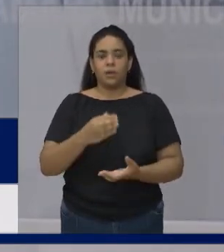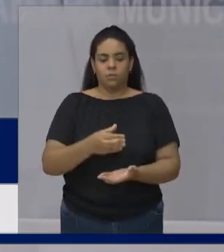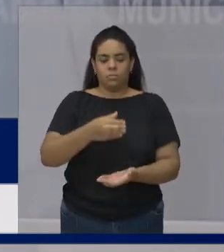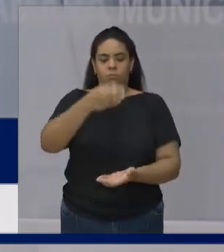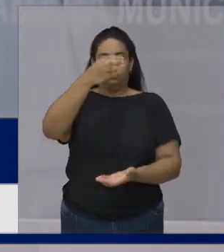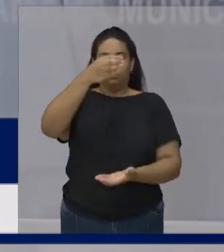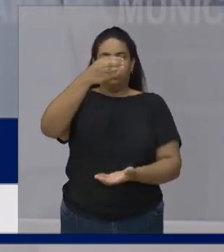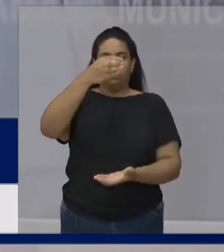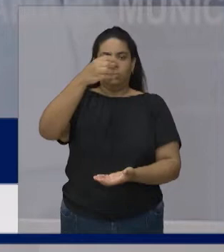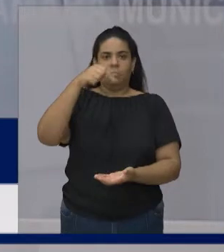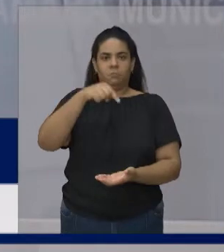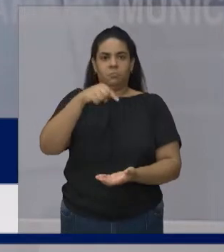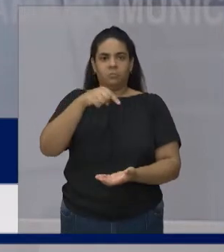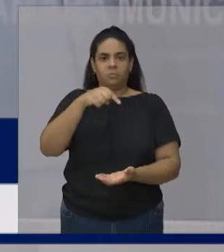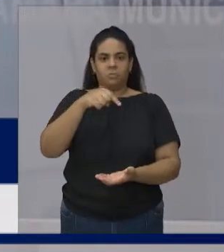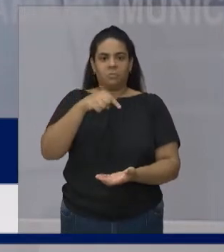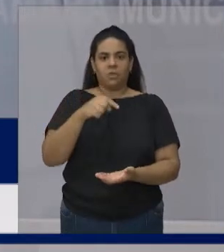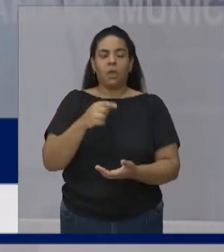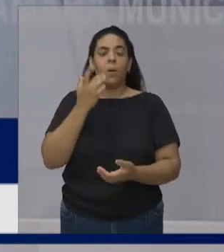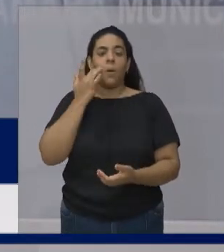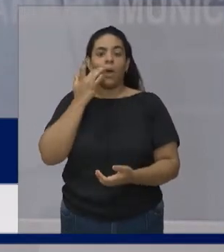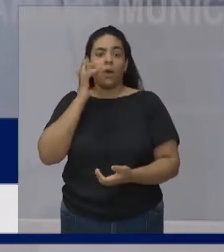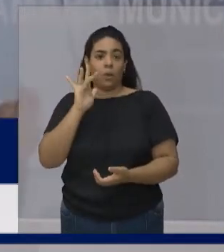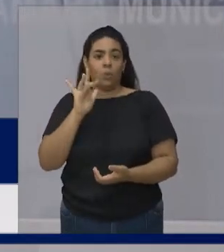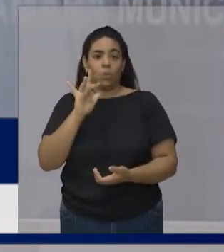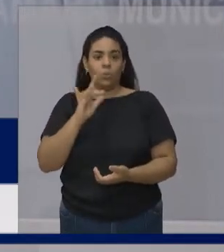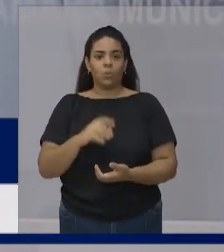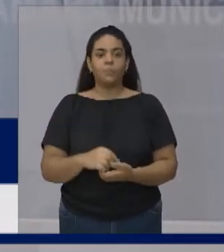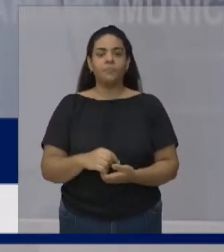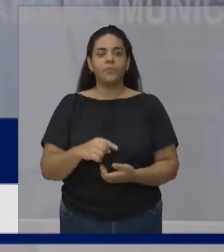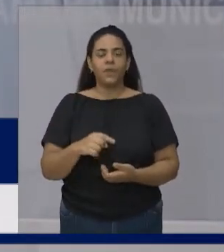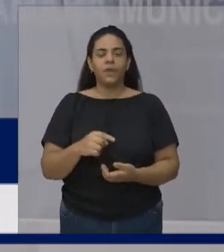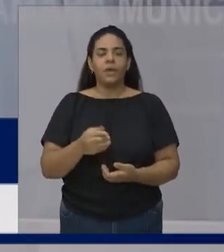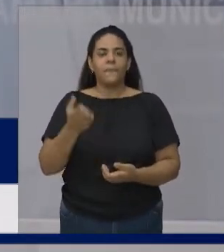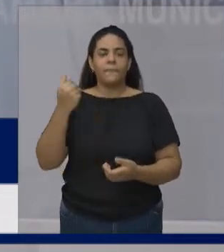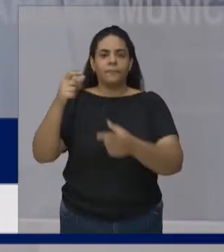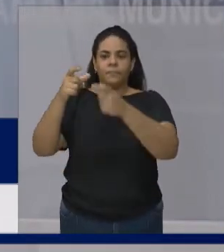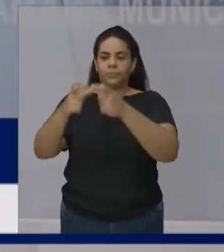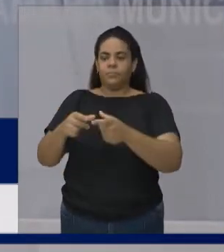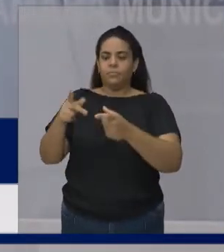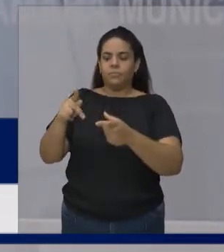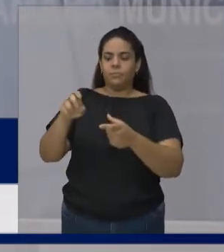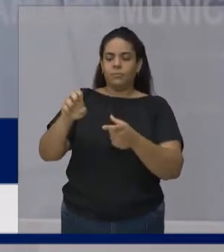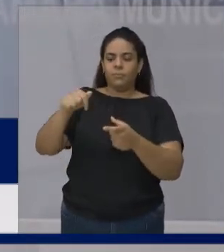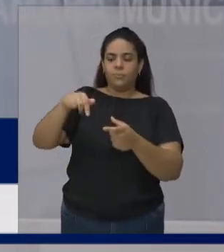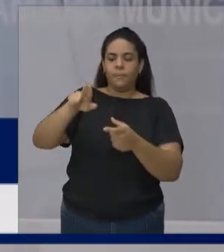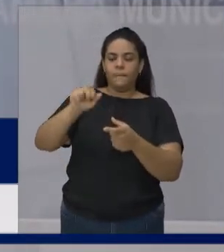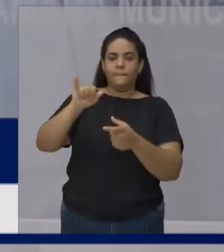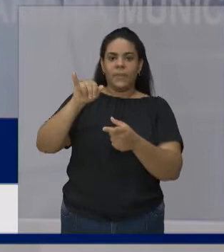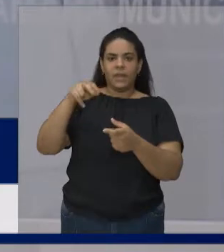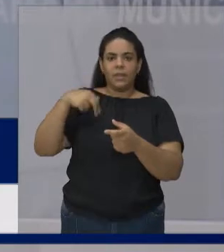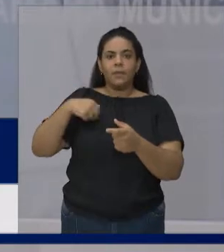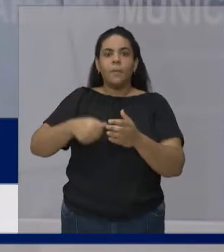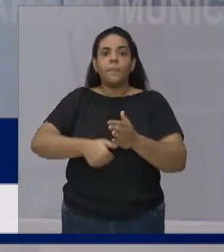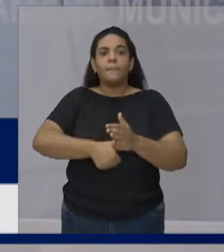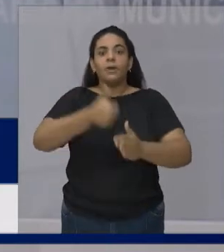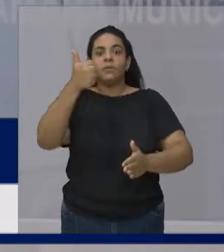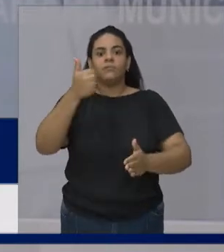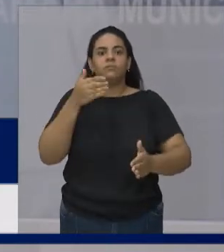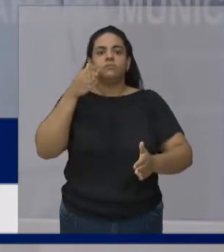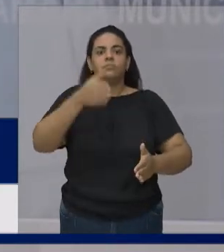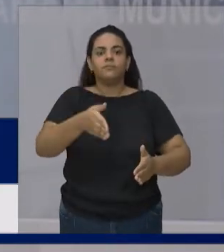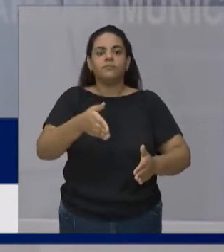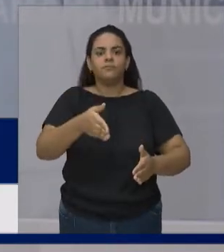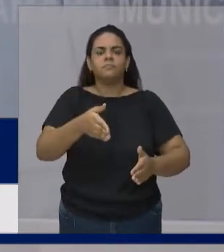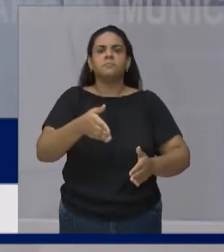Esse troféu A primeira vez que eu conquistei ele Foi pelos feitos de Pequim Na minha primeira Paralimpíada Ganhei